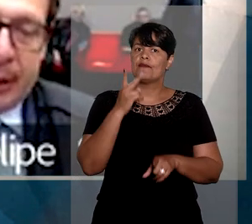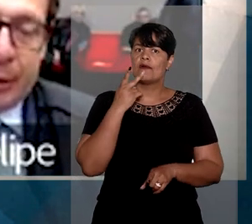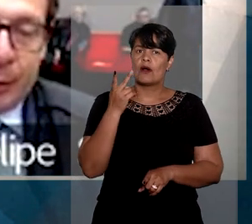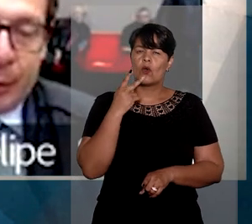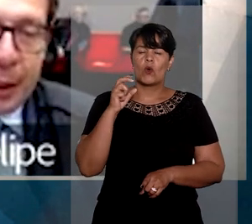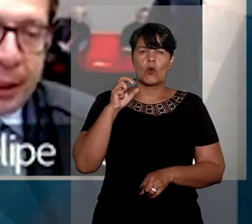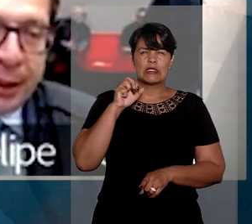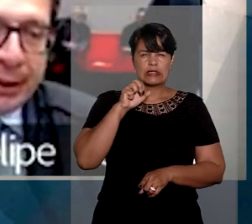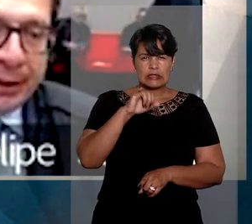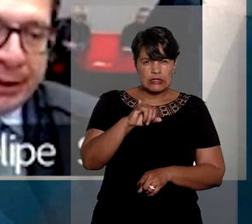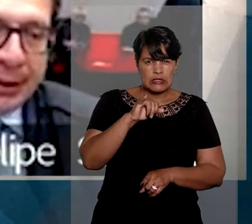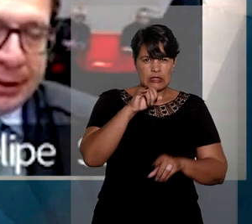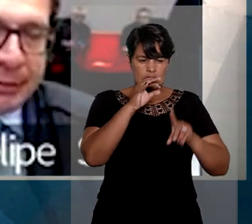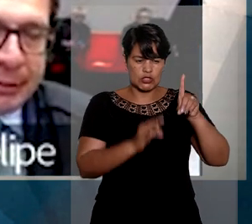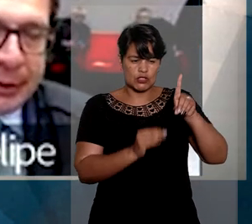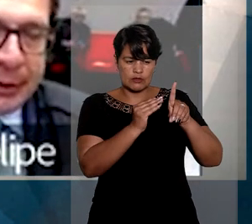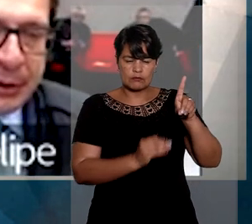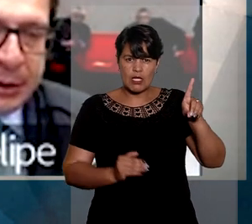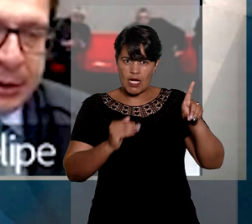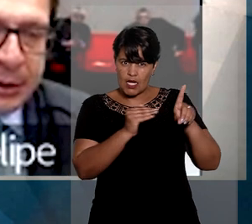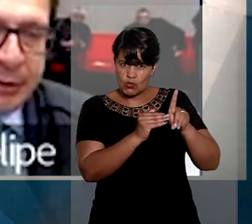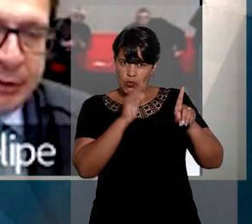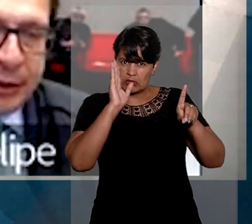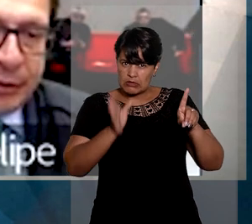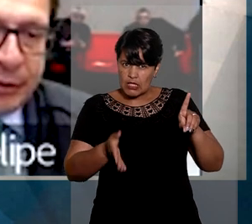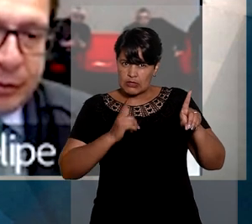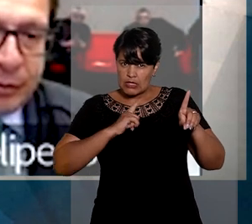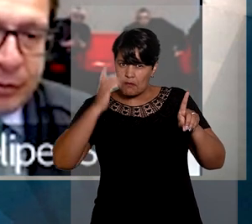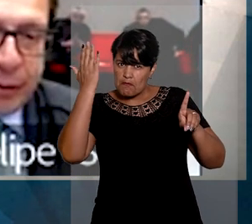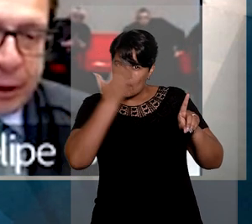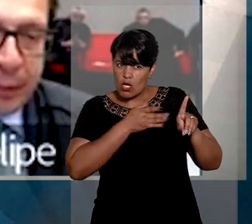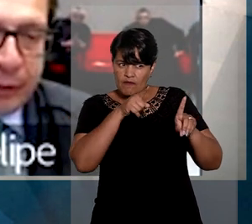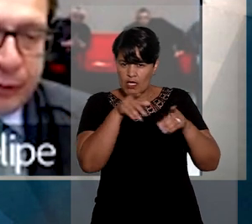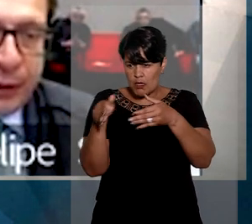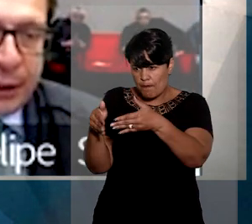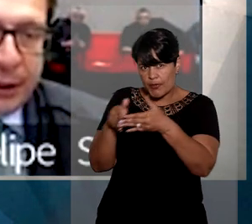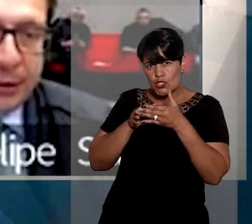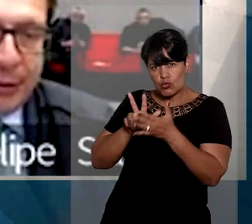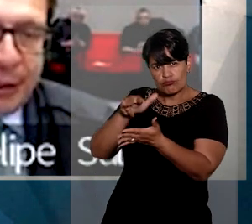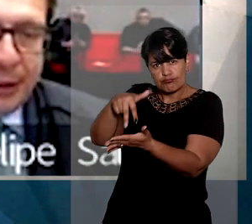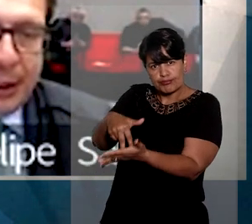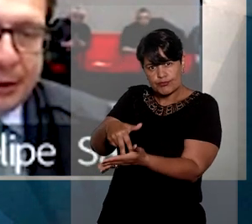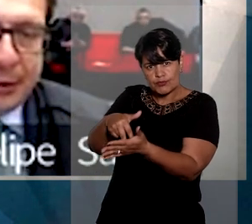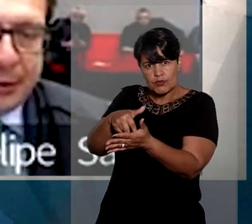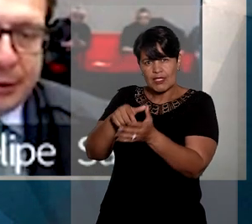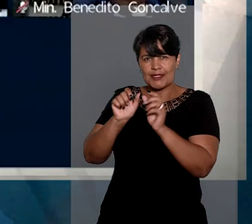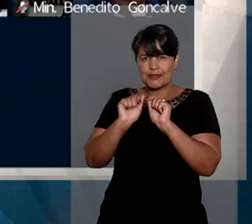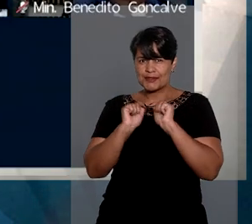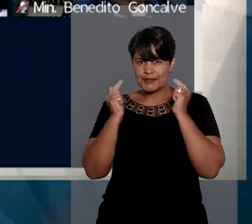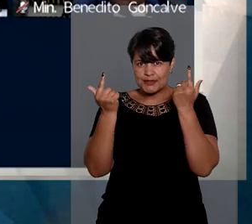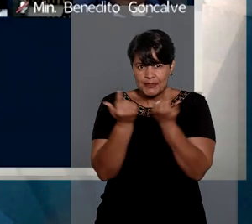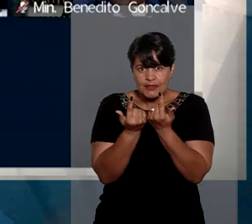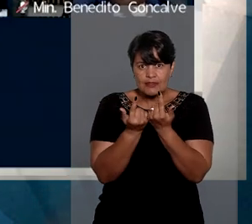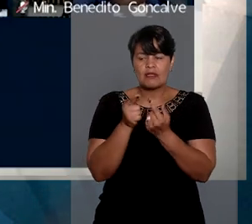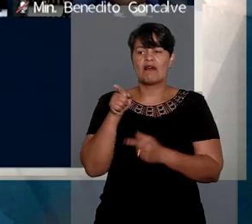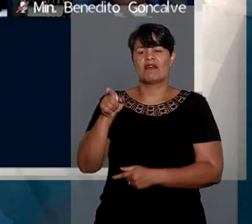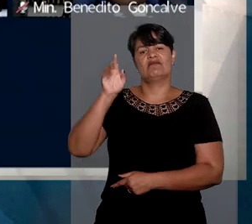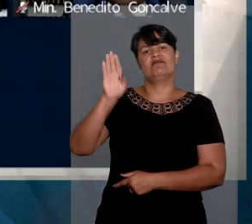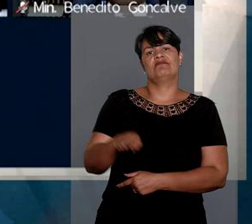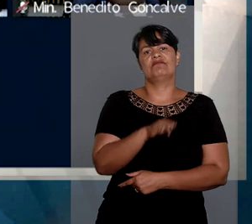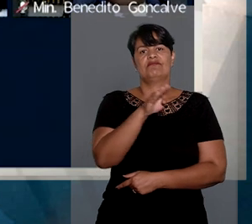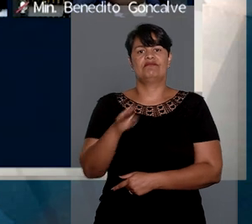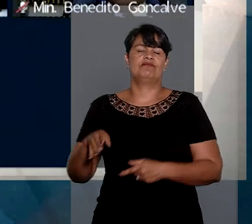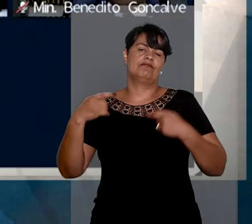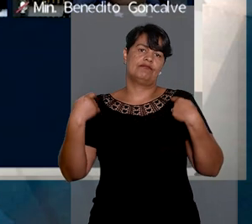comprovado que o desembargador pediu cargo na Assembleia Legislativa, a conduta deve ser reprovada, mas que não há provas que